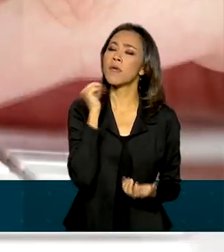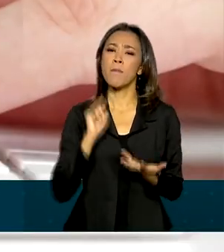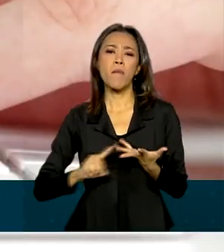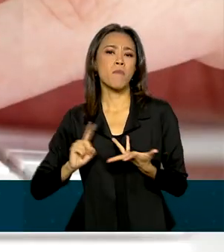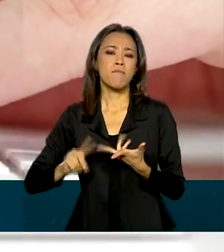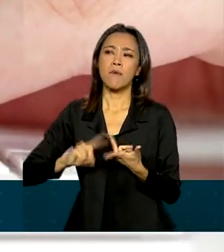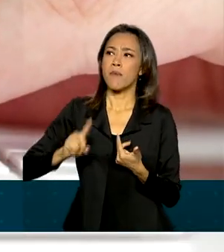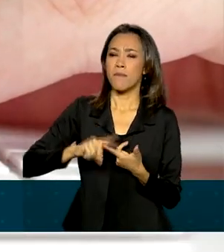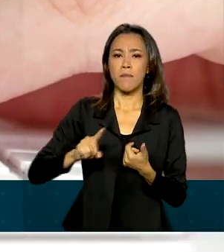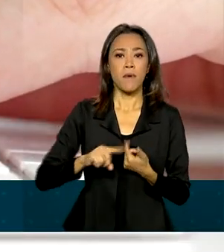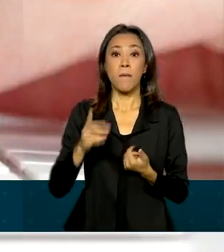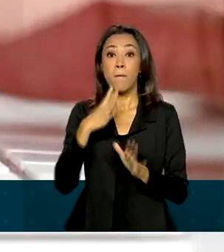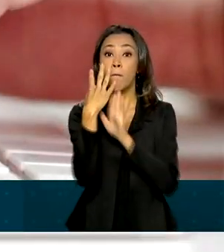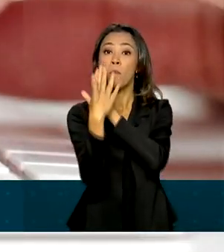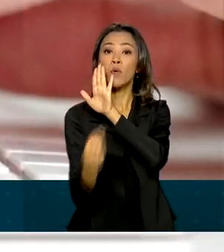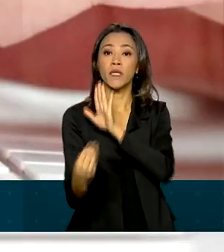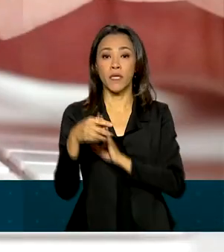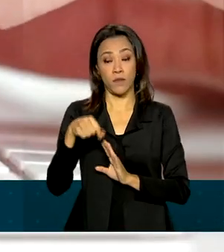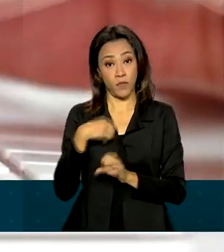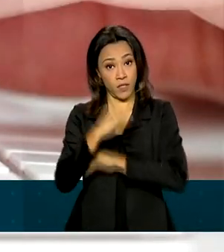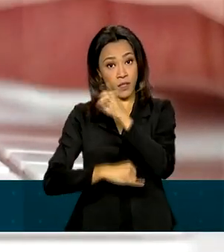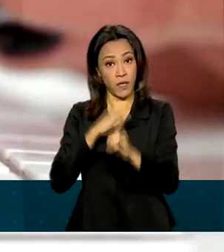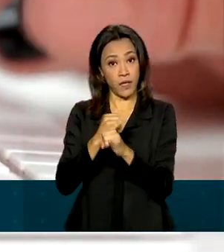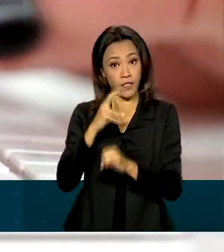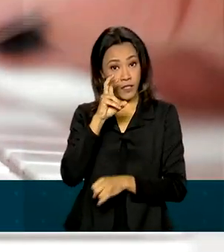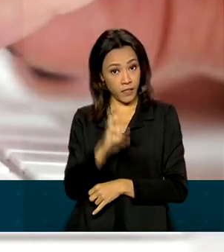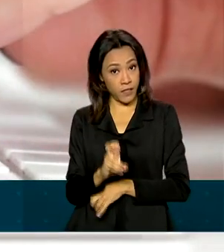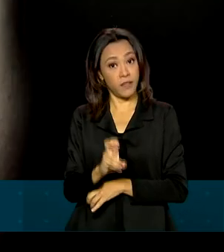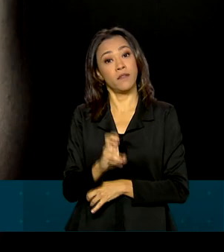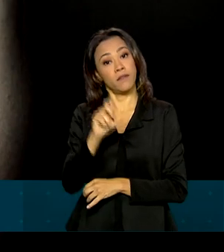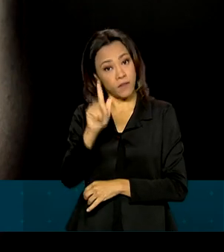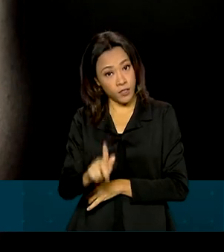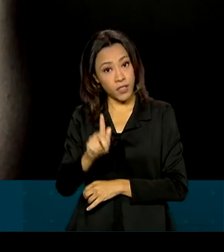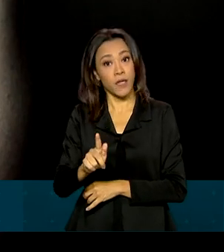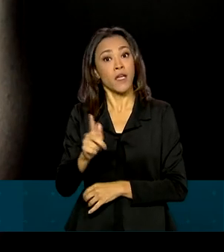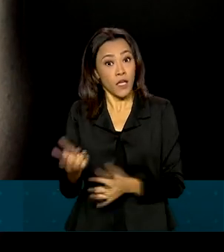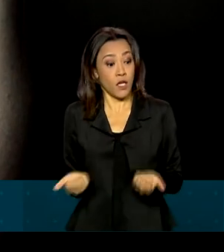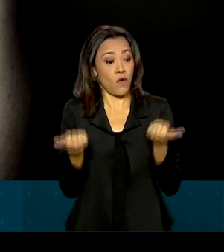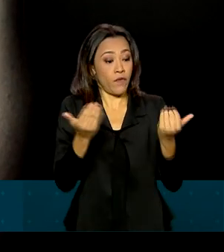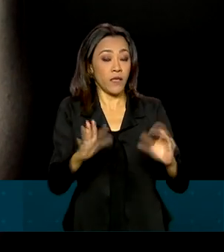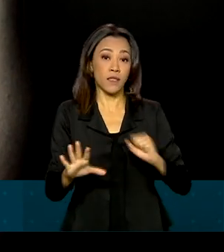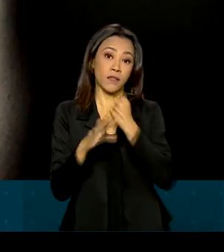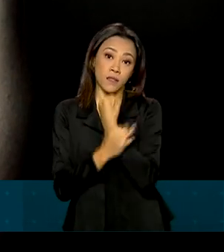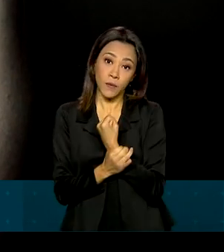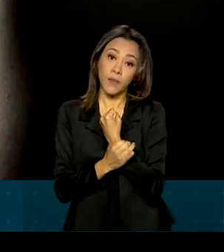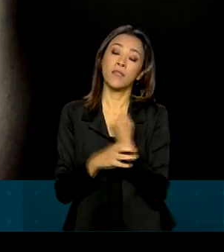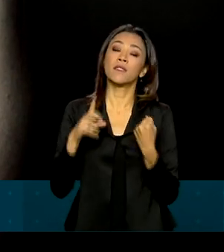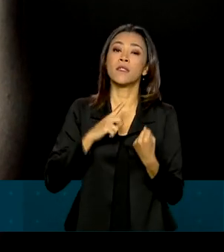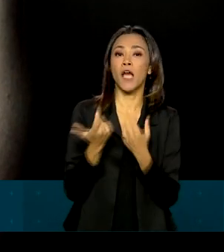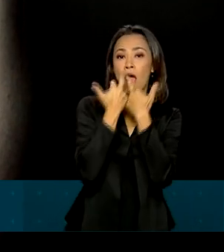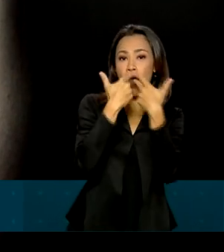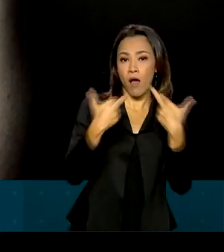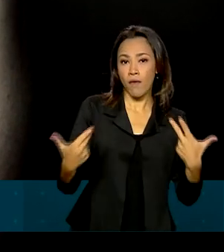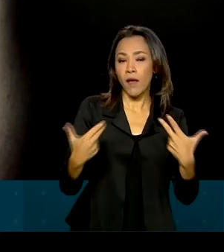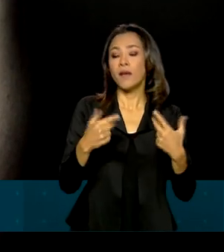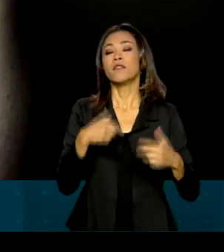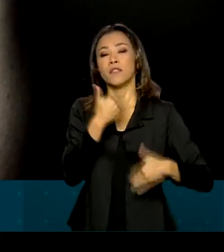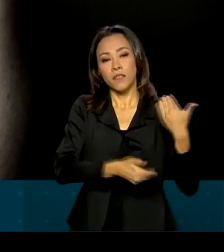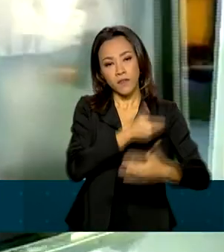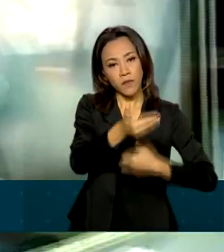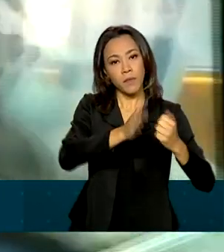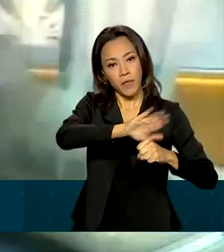internet de quinta geração que ofereçam segurança para o cidadão e que promovam inovação econômica e crescimento